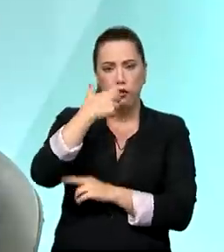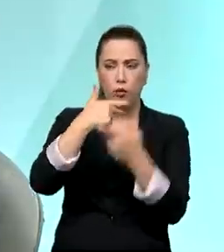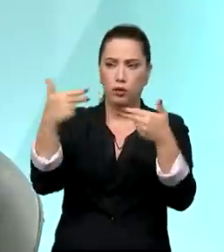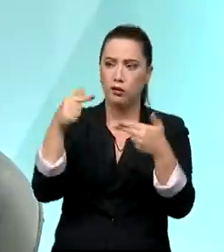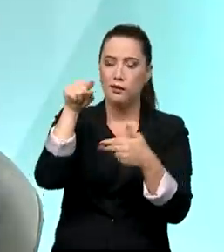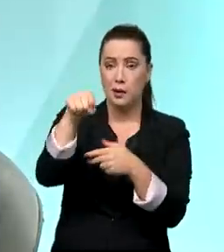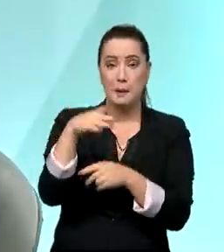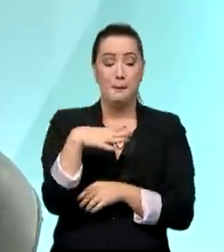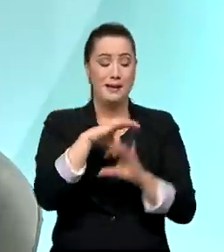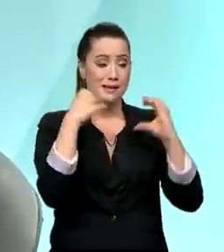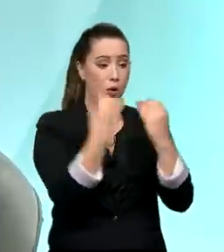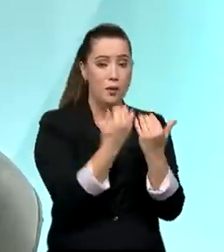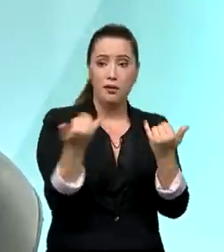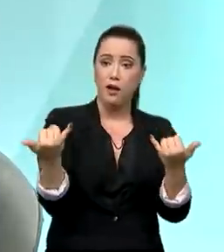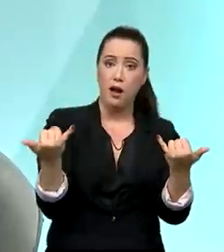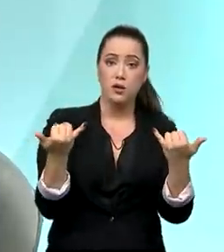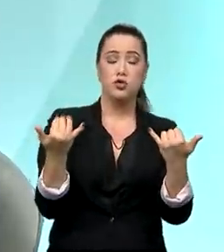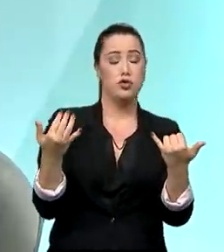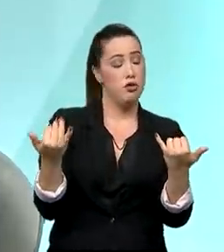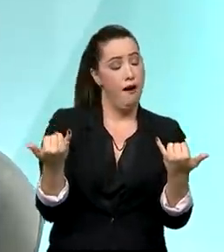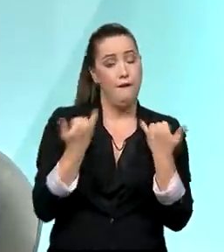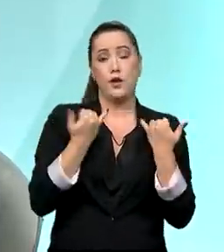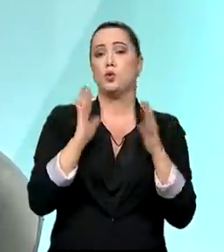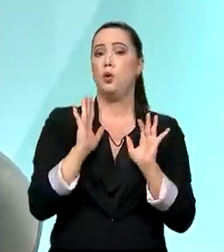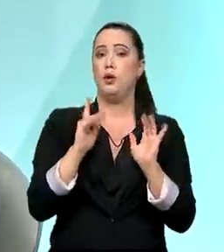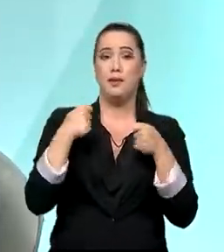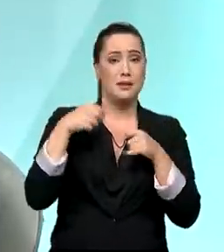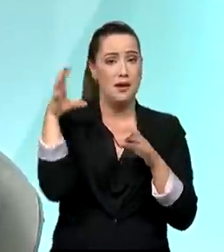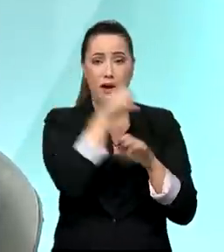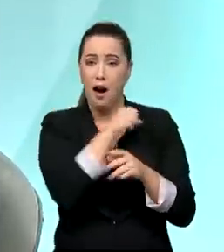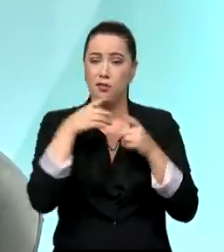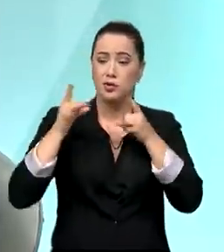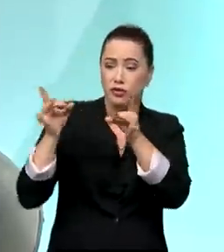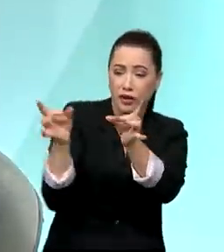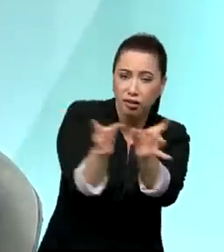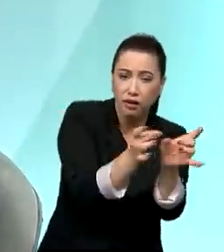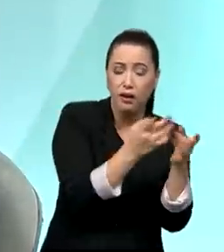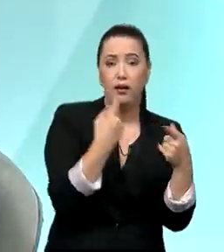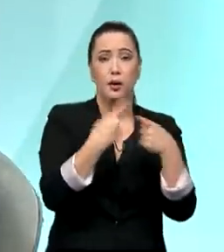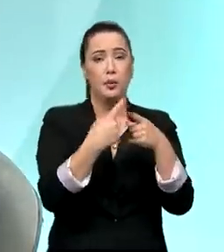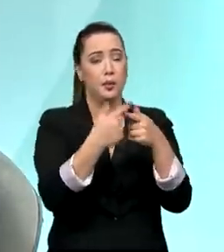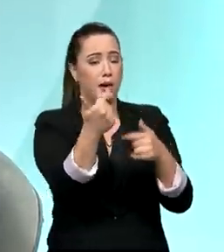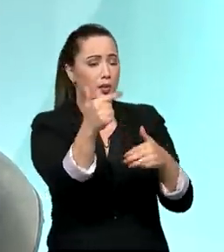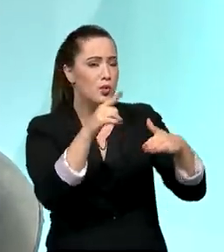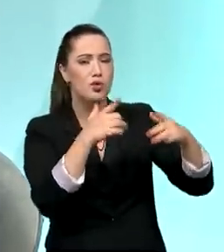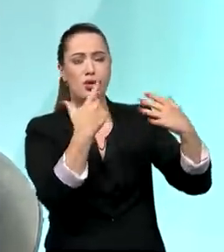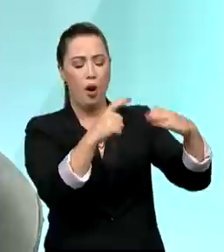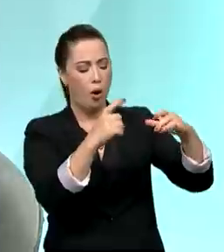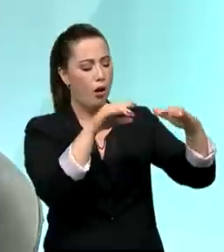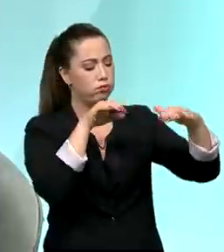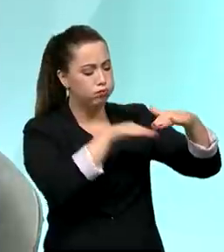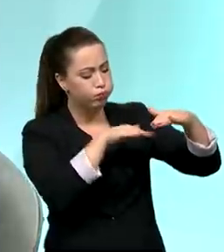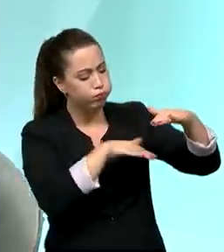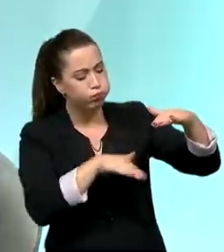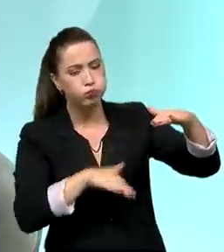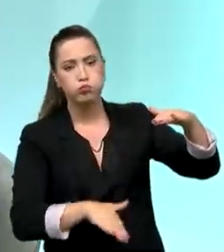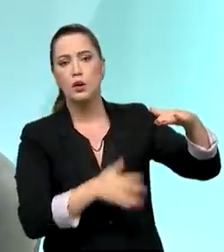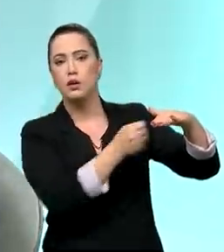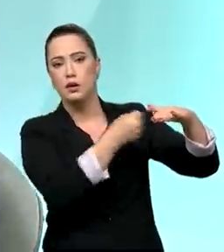aqui no meio, como é que a gente vai resfriar? Com as placas solares, você consegue financiar um